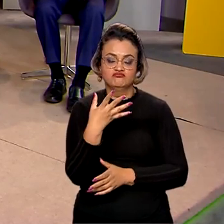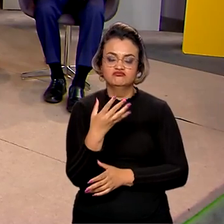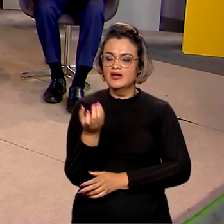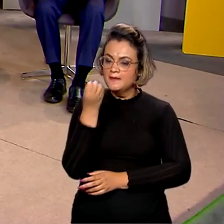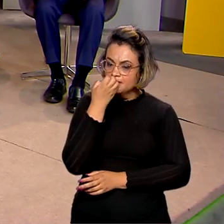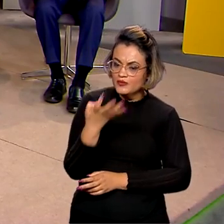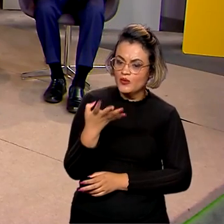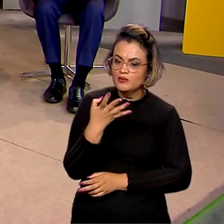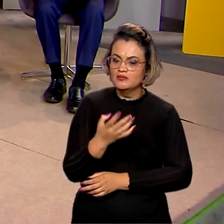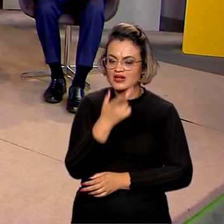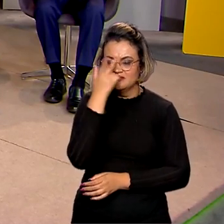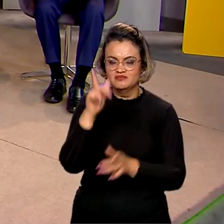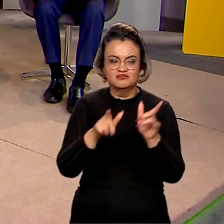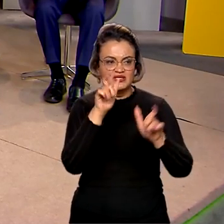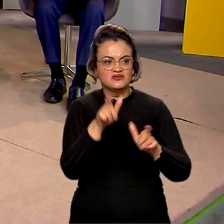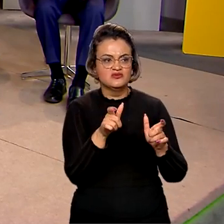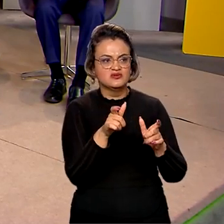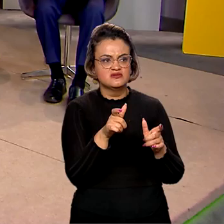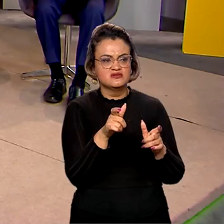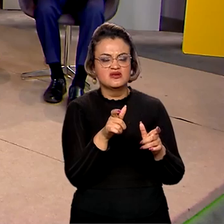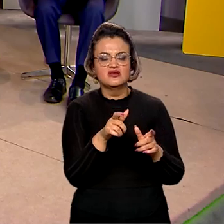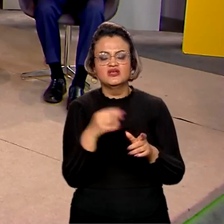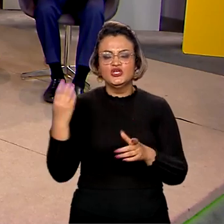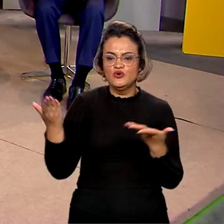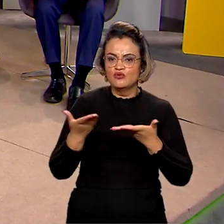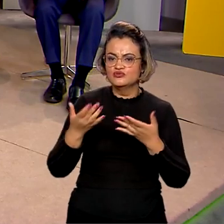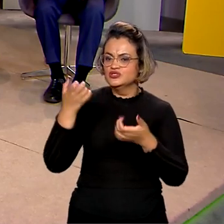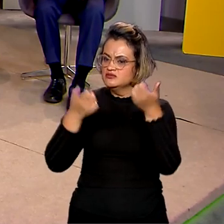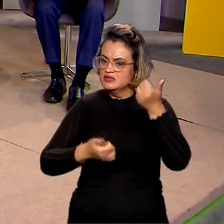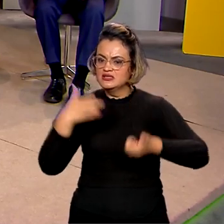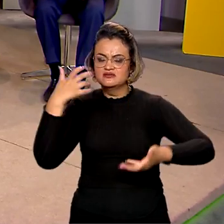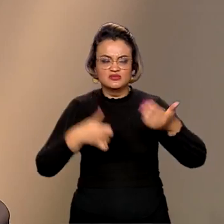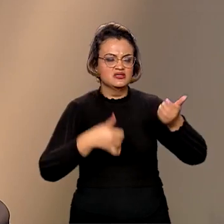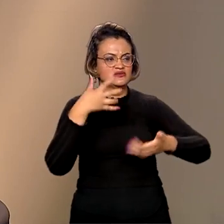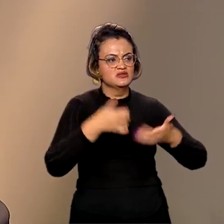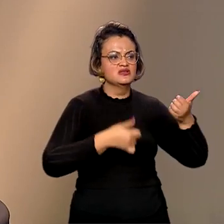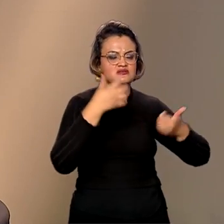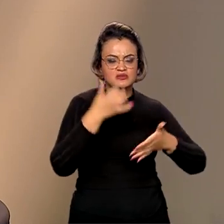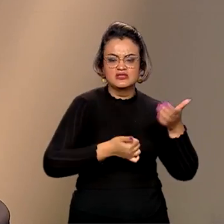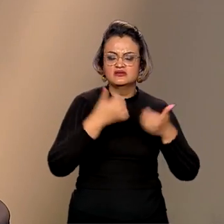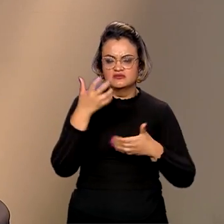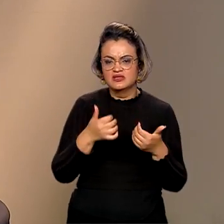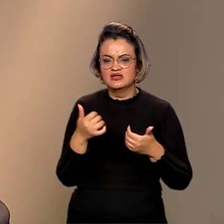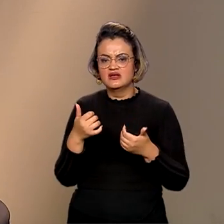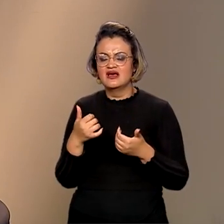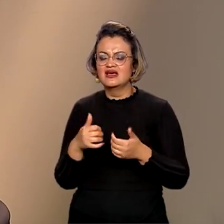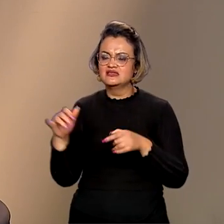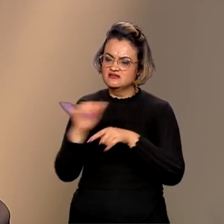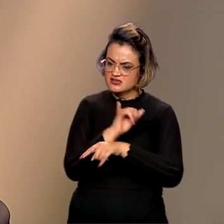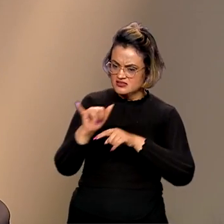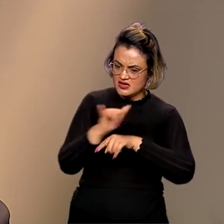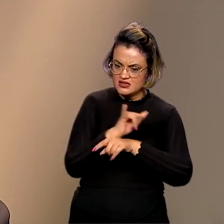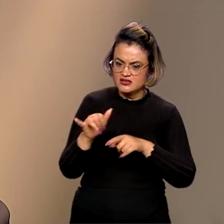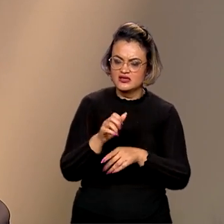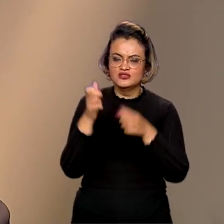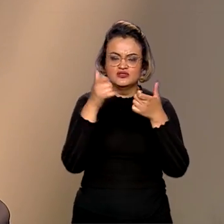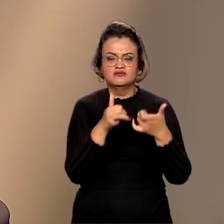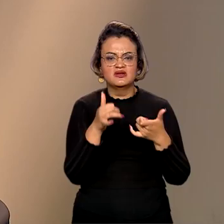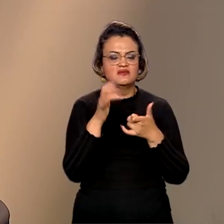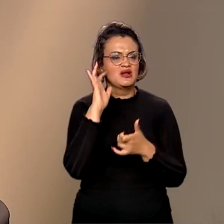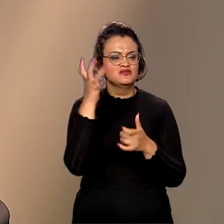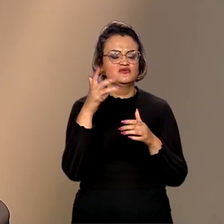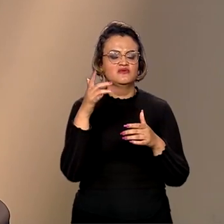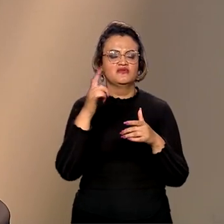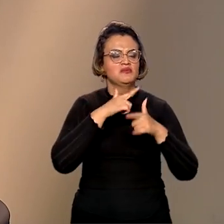a essas pessoas, né, essas pessoas que hoje discutem essas estratégias, né, de combate à mudança